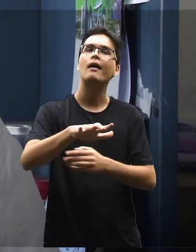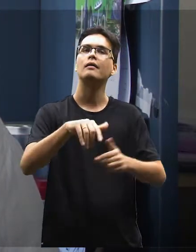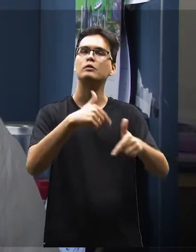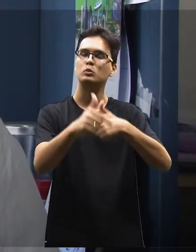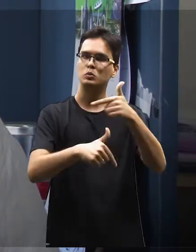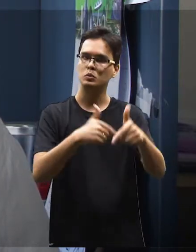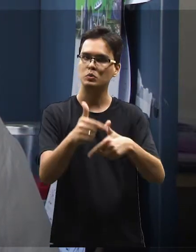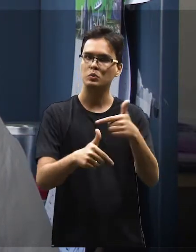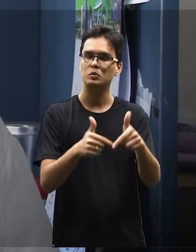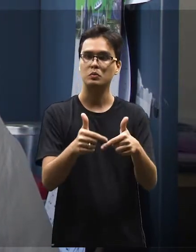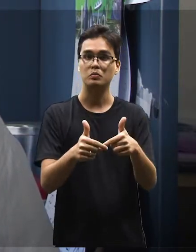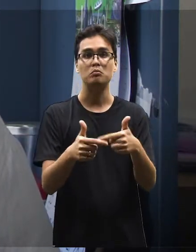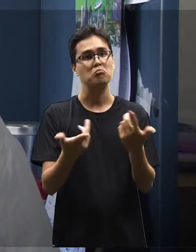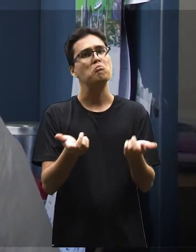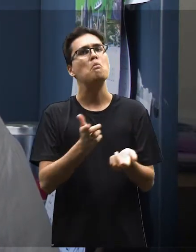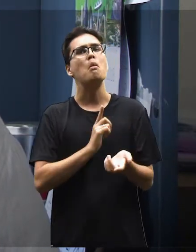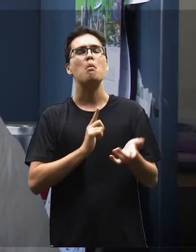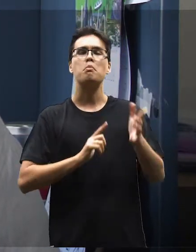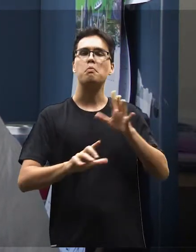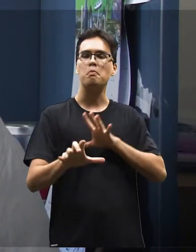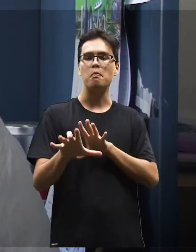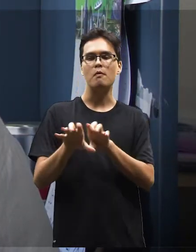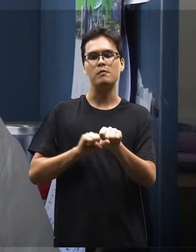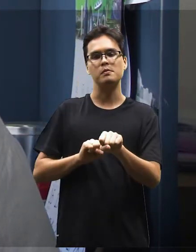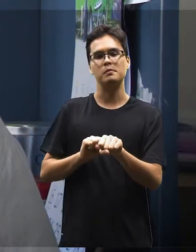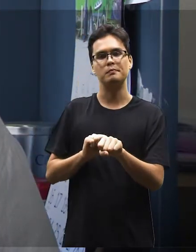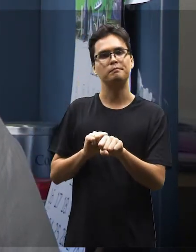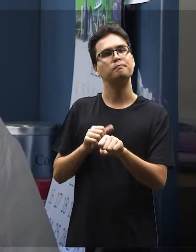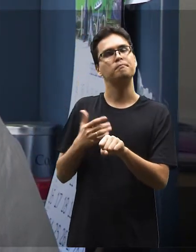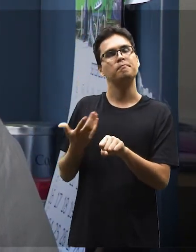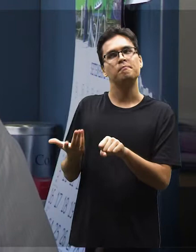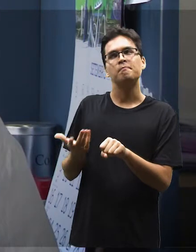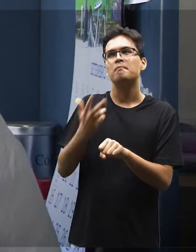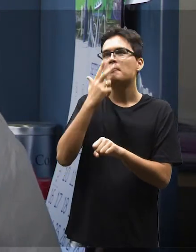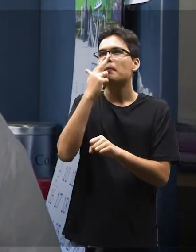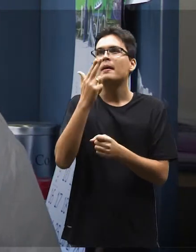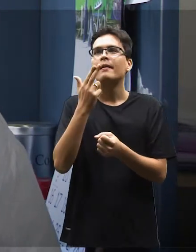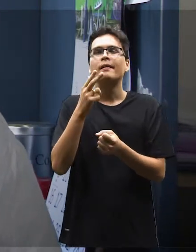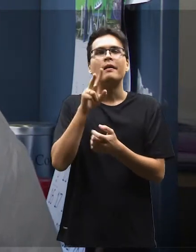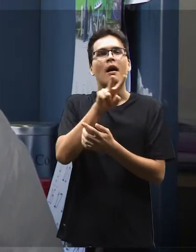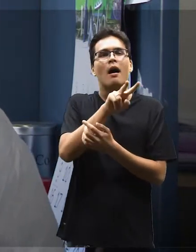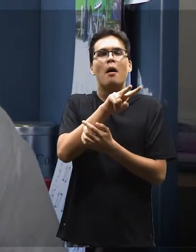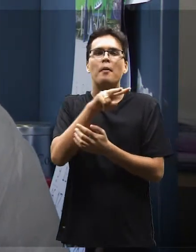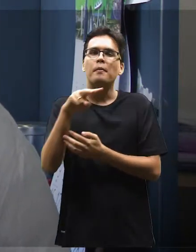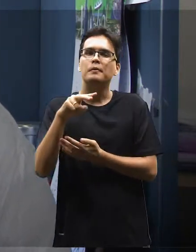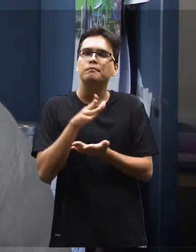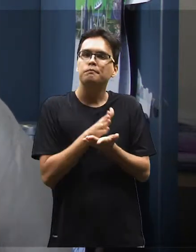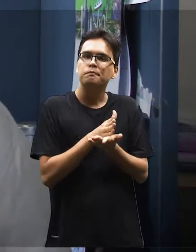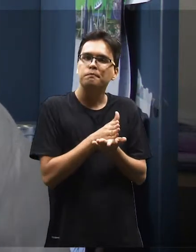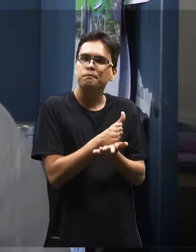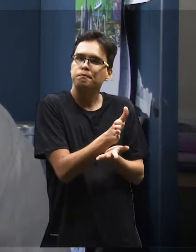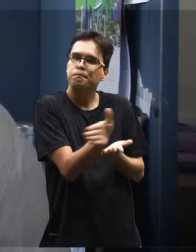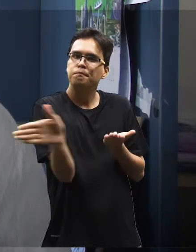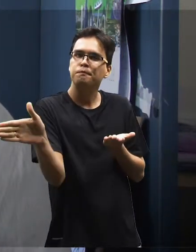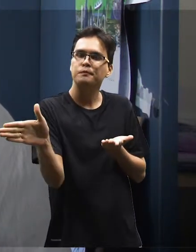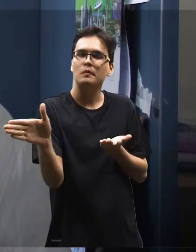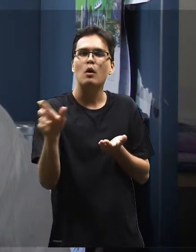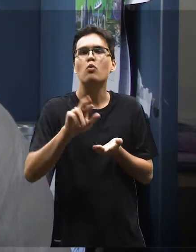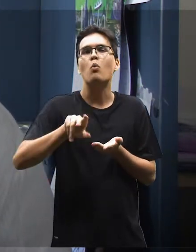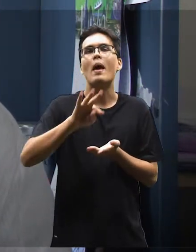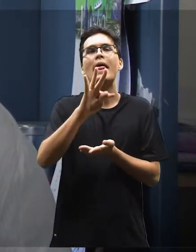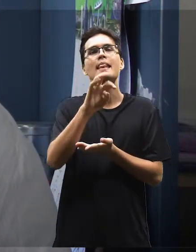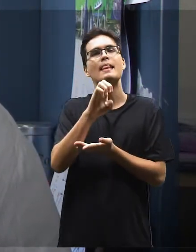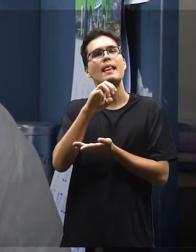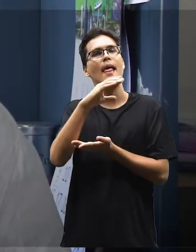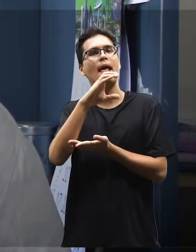campos de atuação. Então, ele tem uma formação, vamos dizer assim, que foge de uma perspectiva de uma formação estritamente